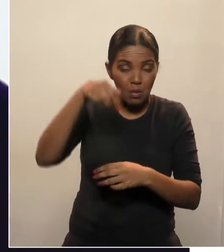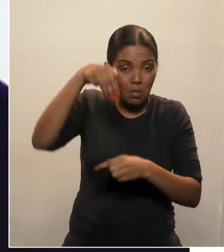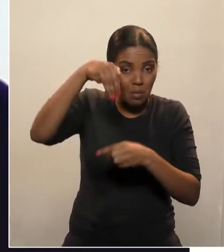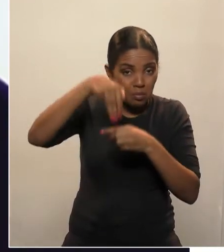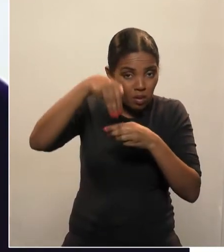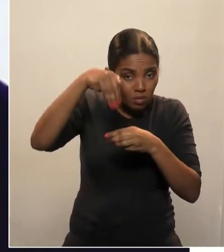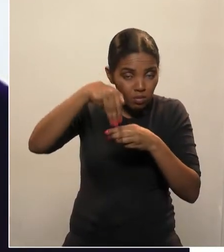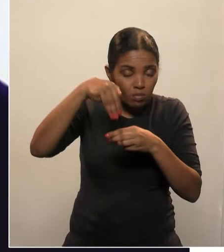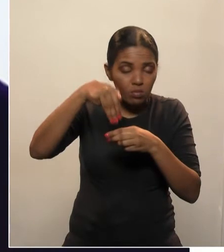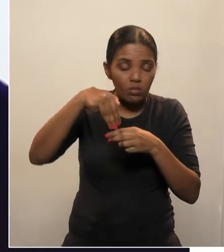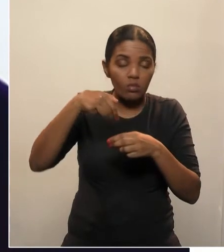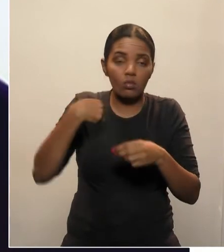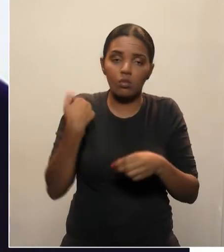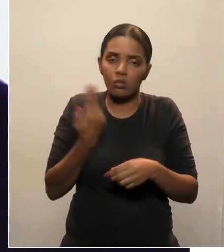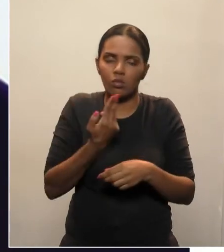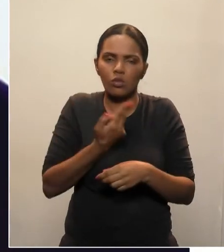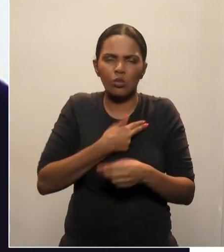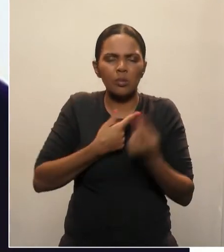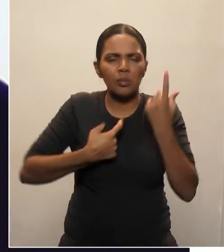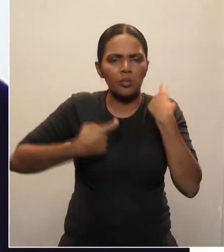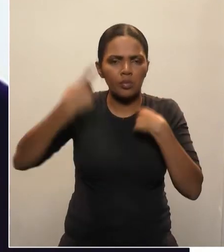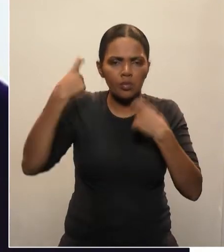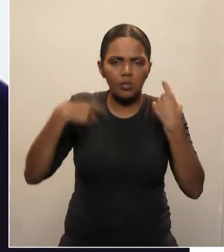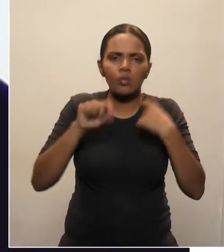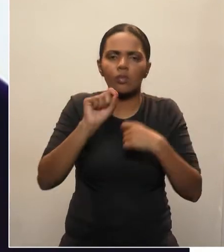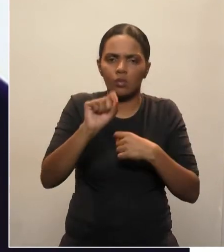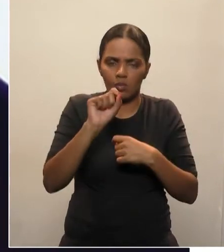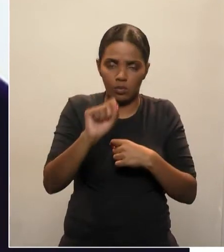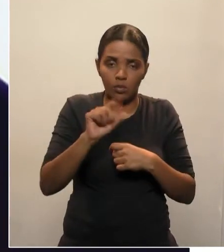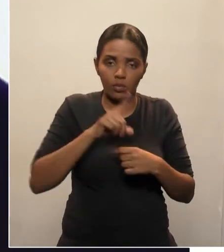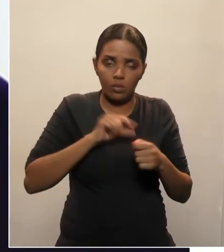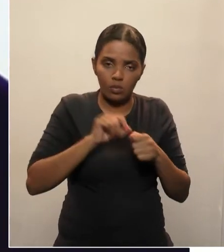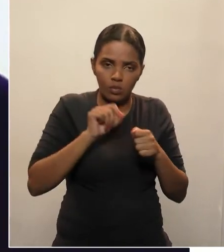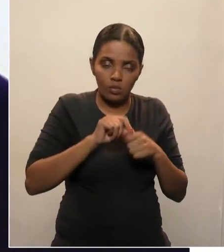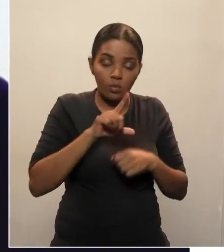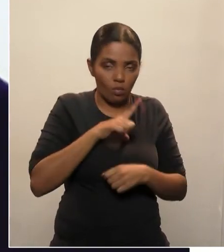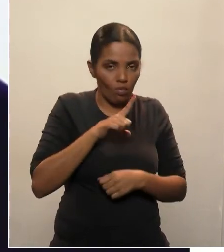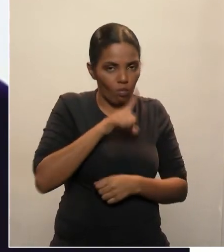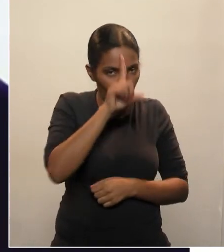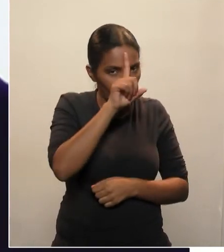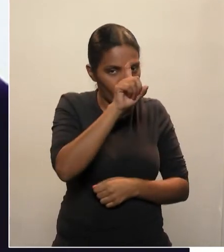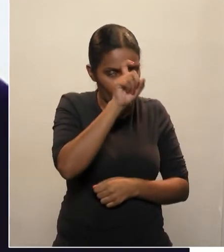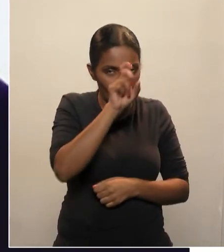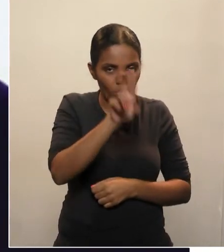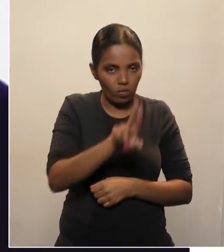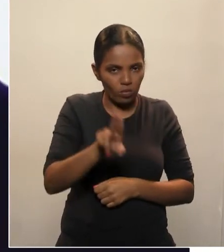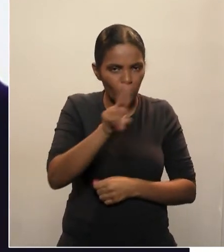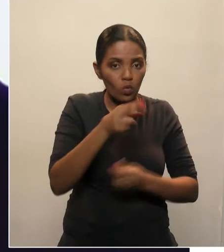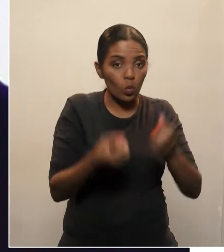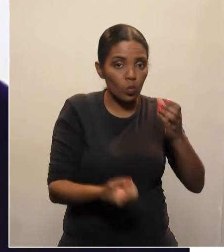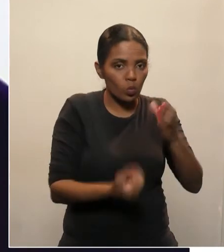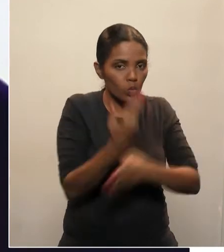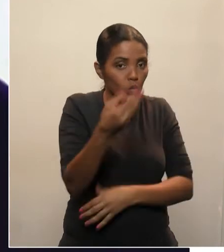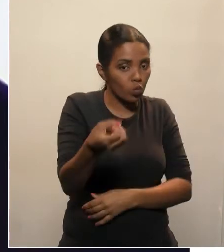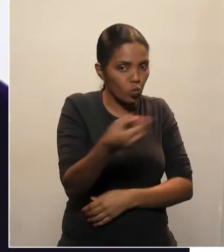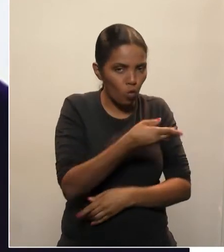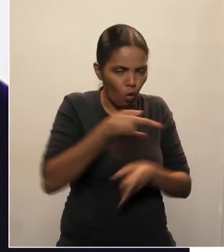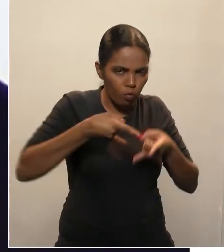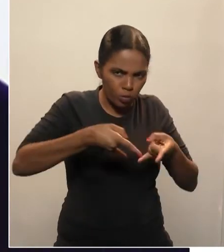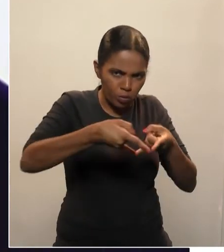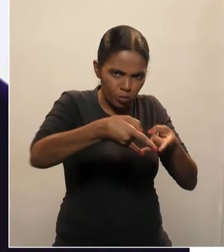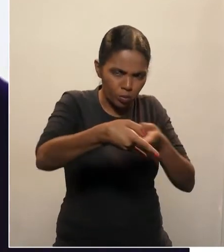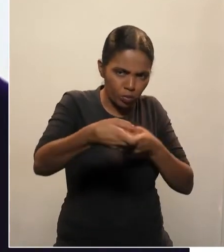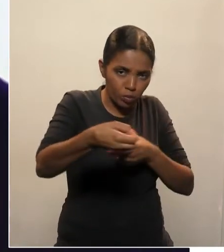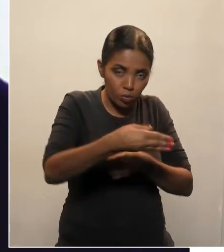preocupação é tentar equipar toda uma ala do Hospital Universitário que foi inaugurada em 2018 e contém a capacidade